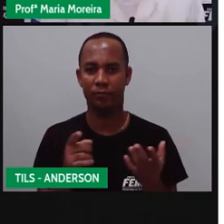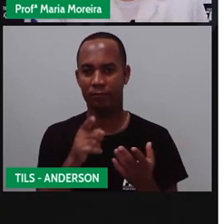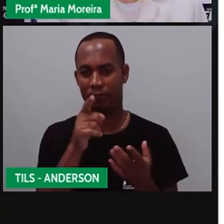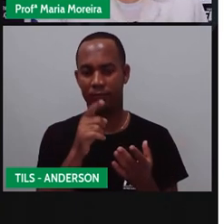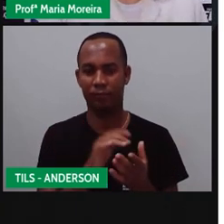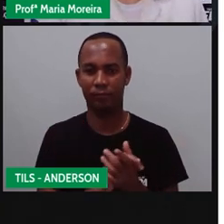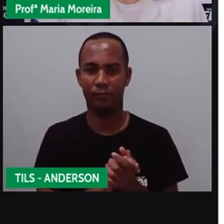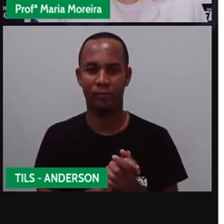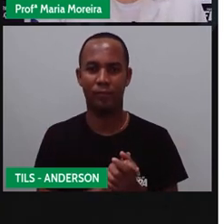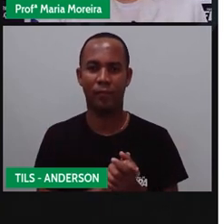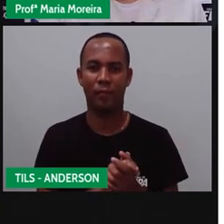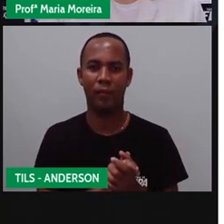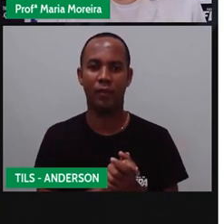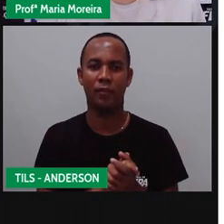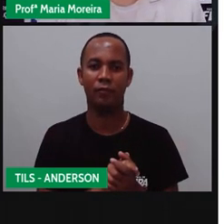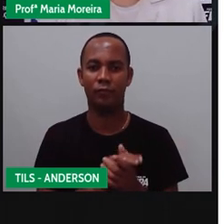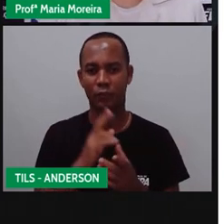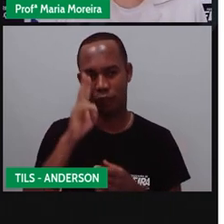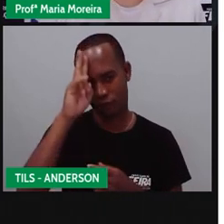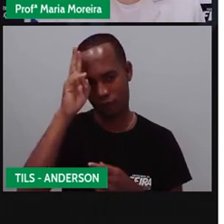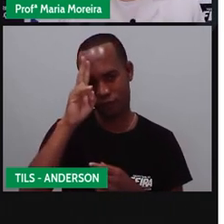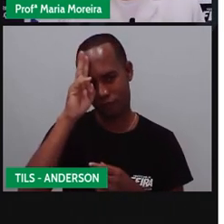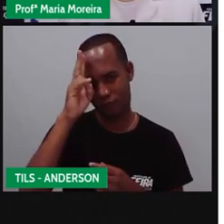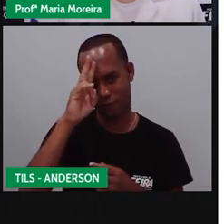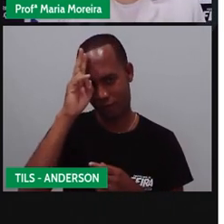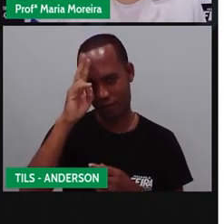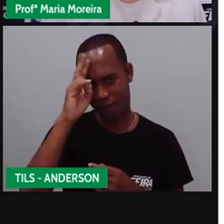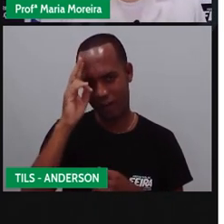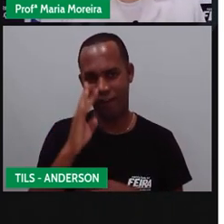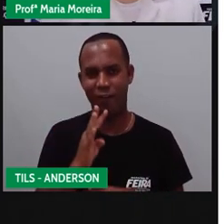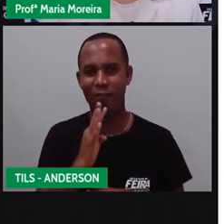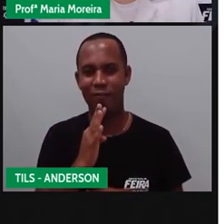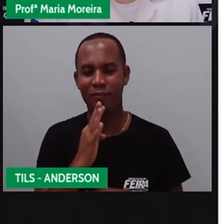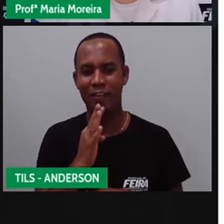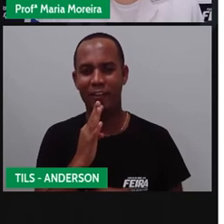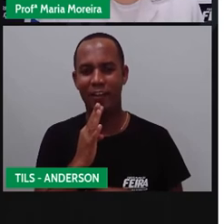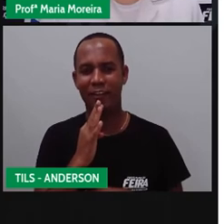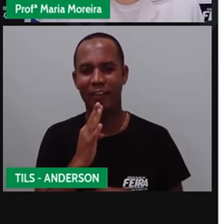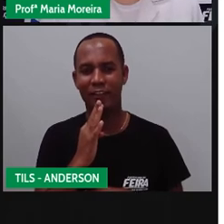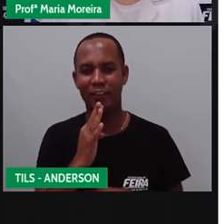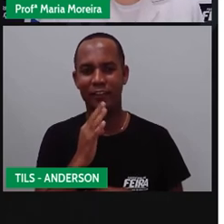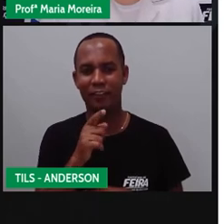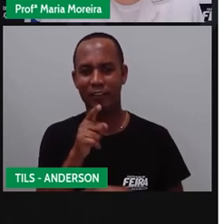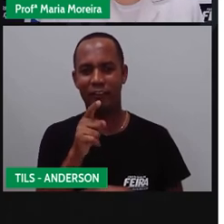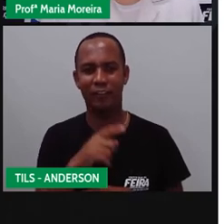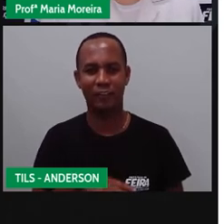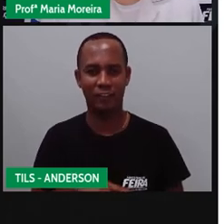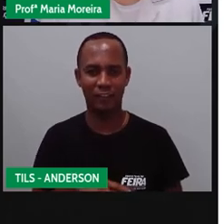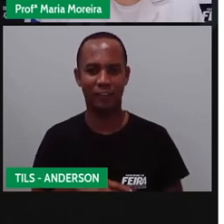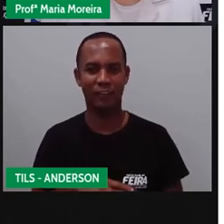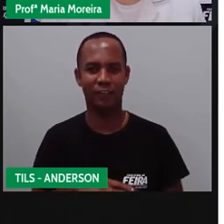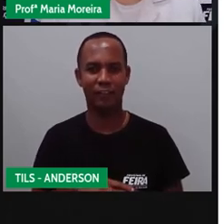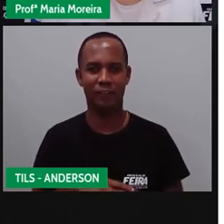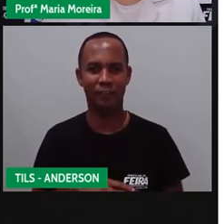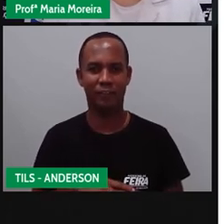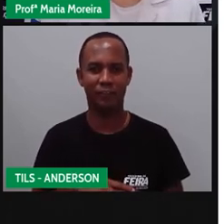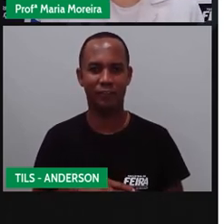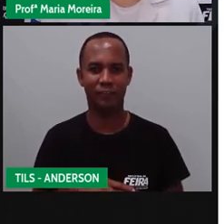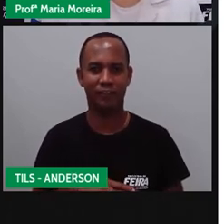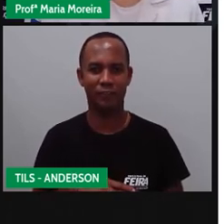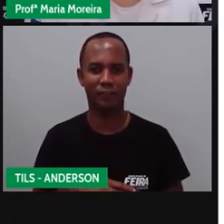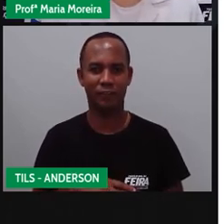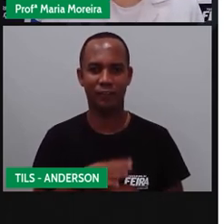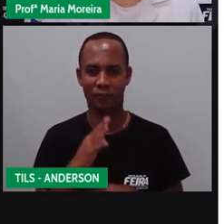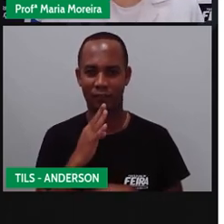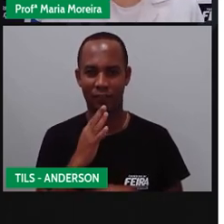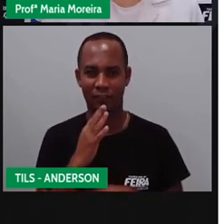Cebolinha. Cebolinha também faz parte da turma da Mônica, né? O pessoal da turma da Mônica constantemente aparece aqui para a gente. E temos aí um texto,